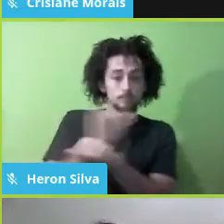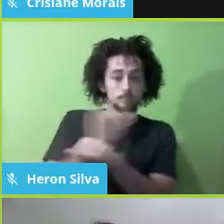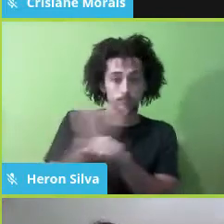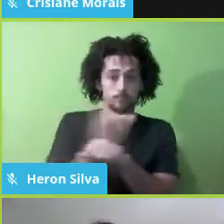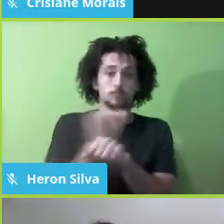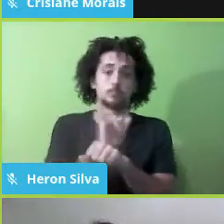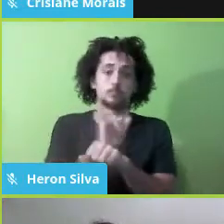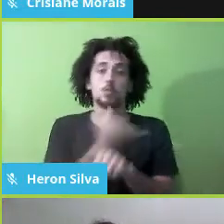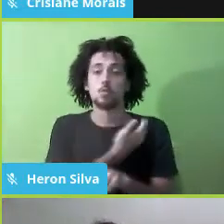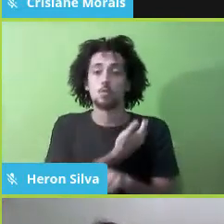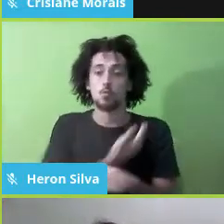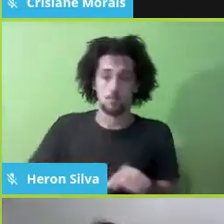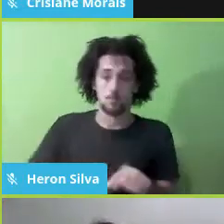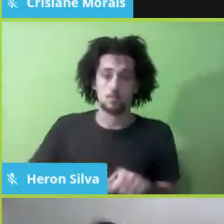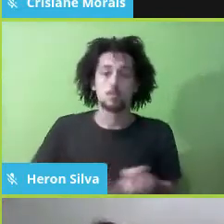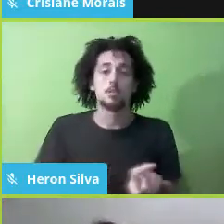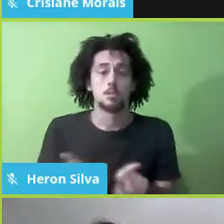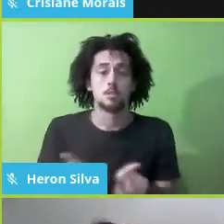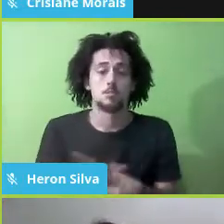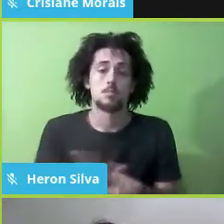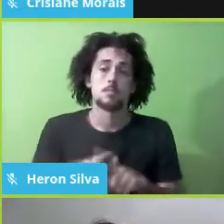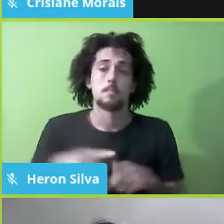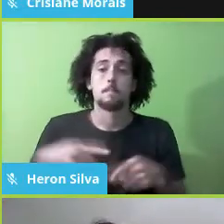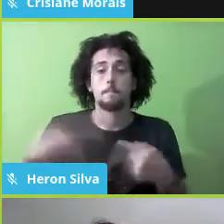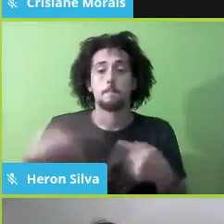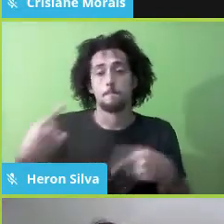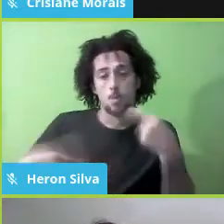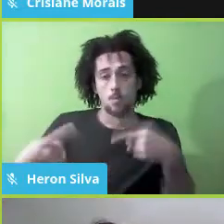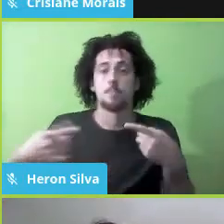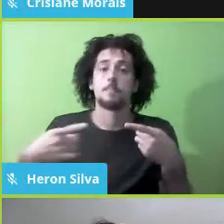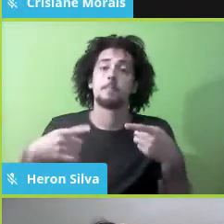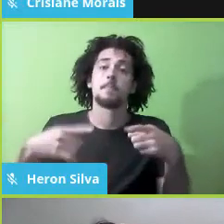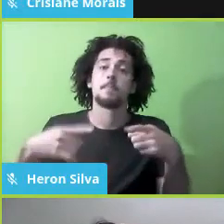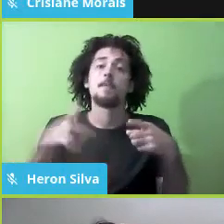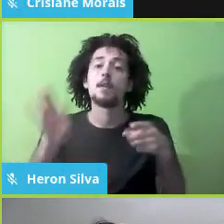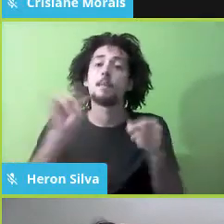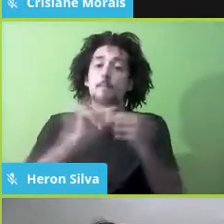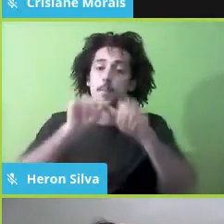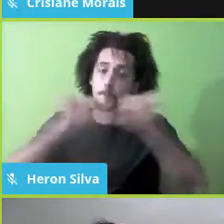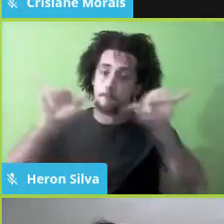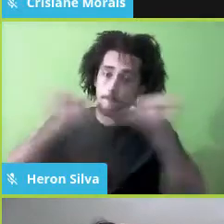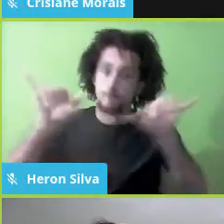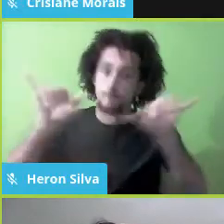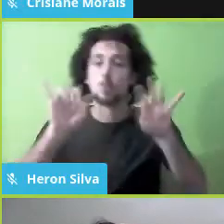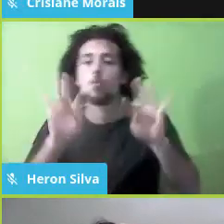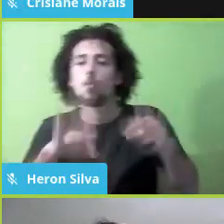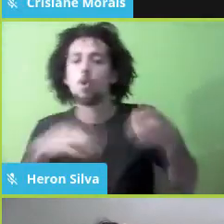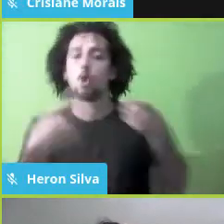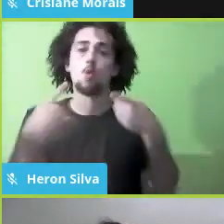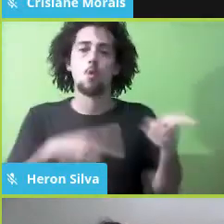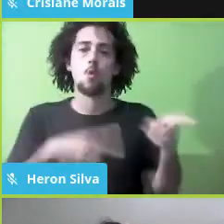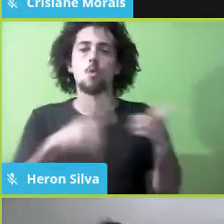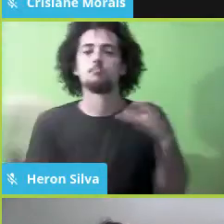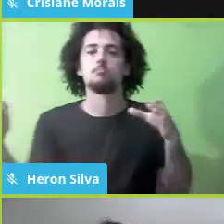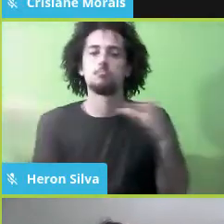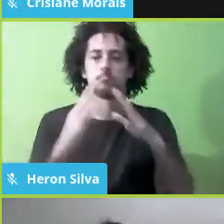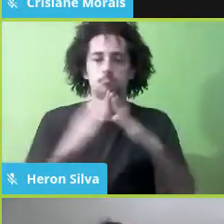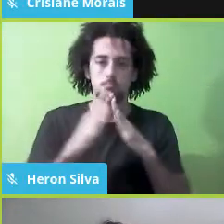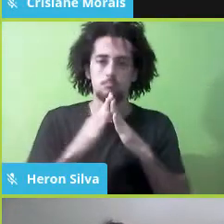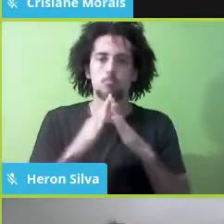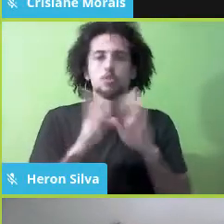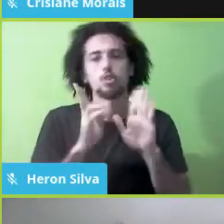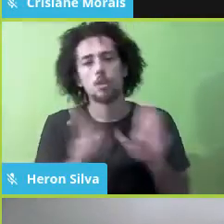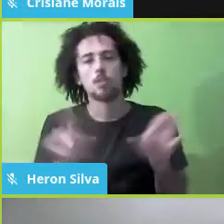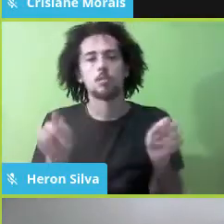propaganda, da propaganda que foi feita contra o isolamento, fiz uma representação por improbidade